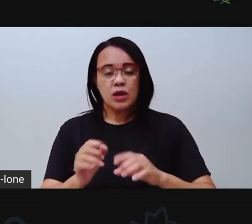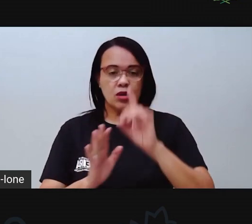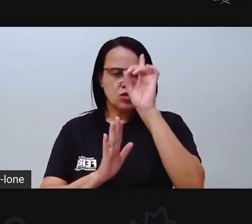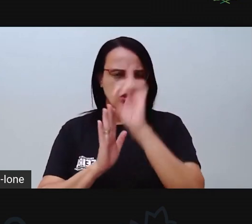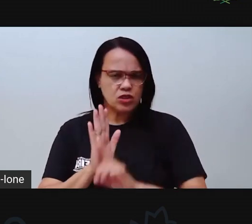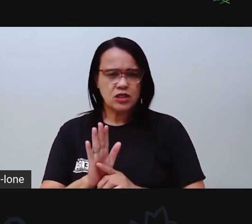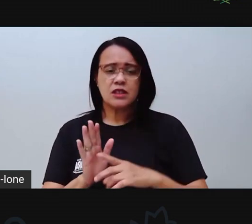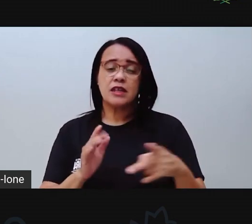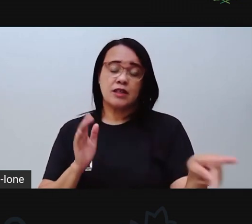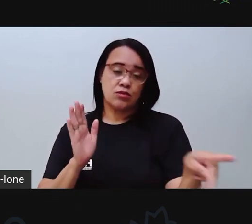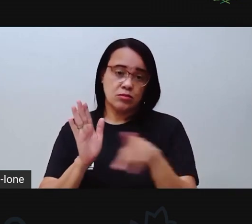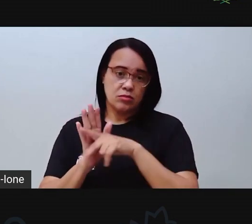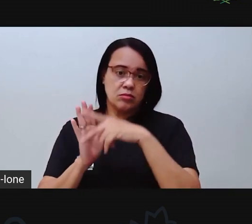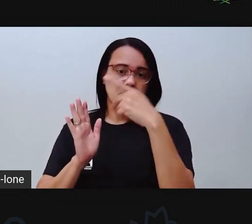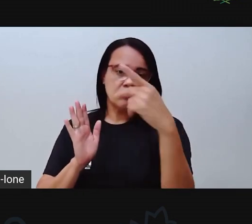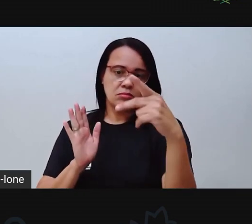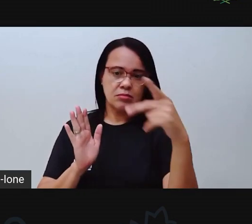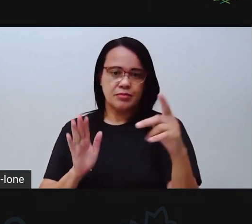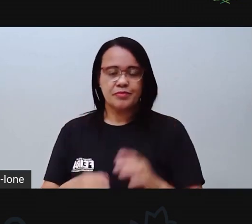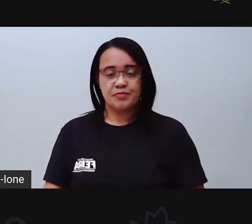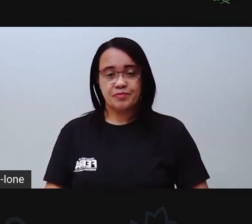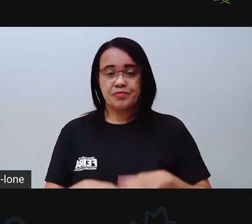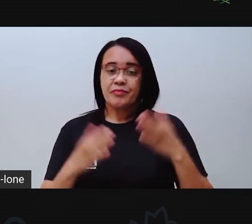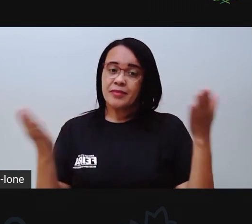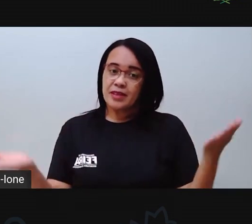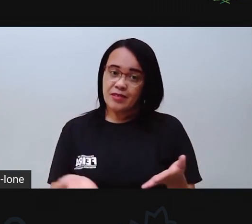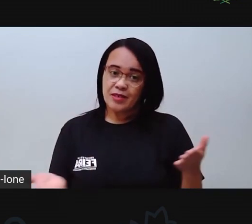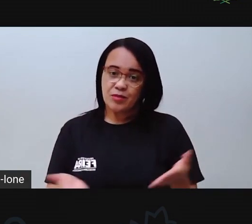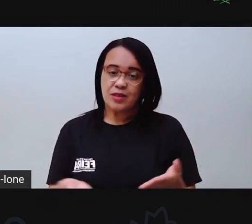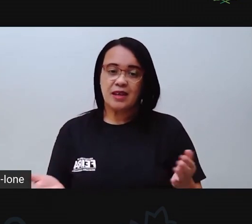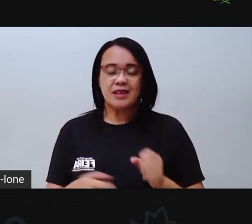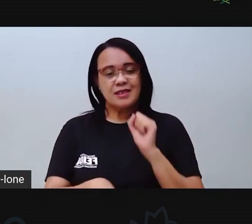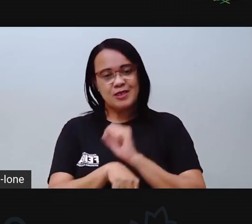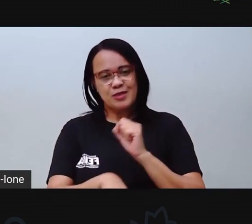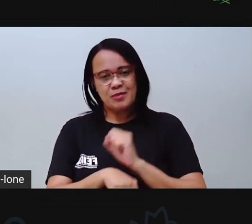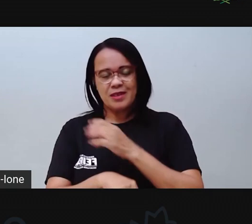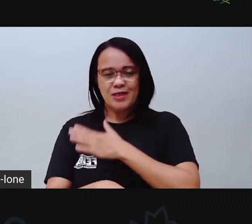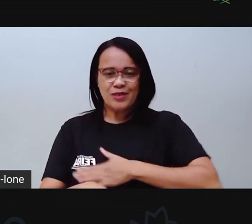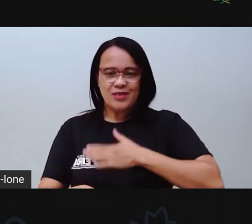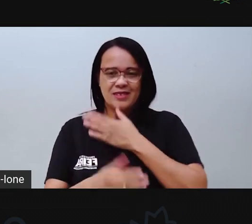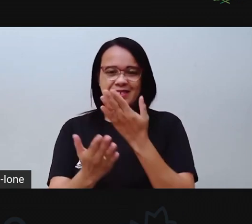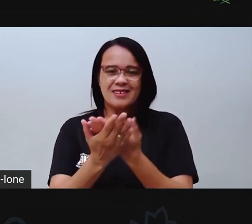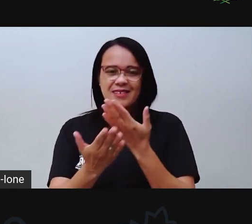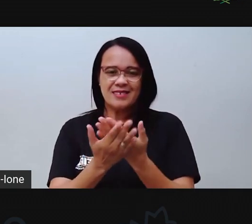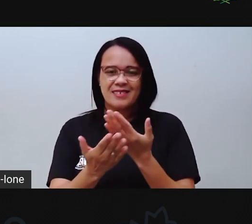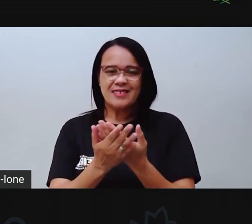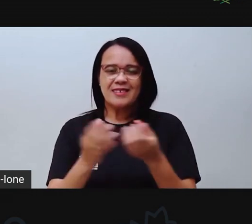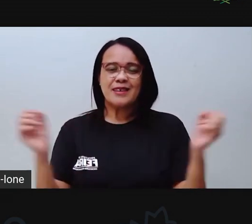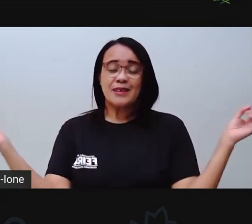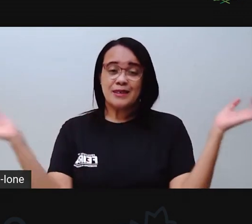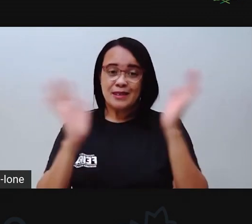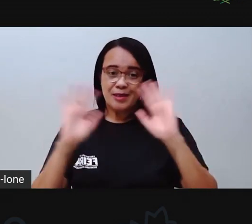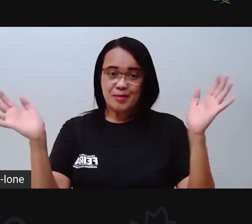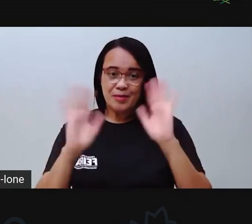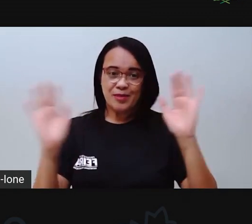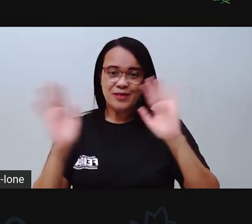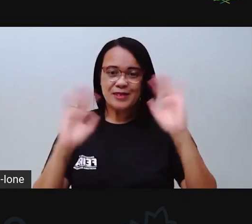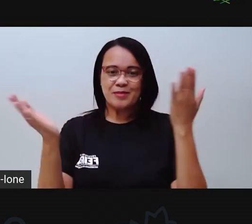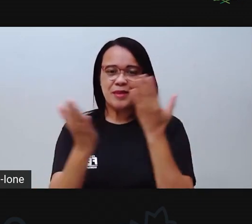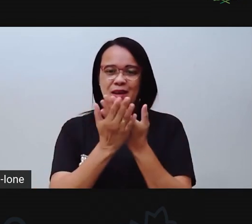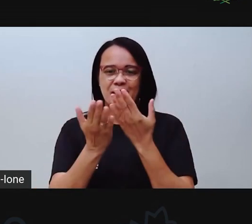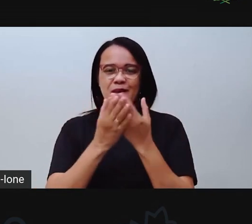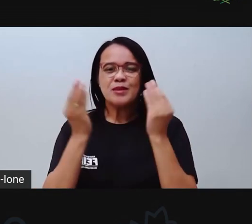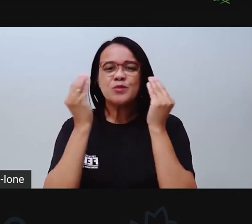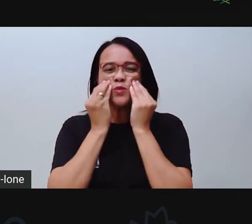vocês têm, tá certo? Então a gente vai ficando por aqui. Espero que vocês tenham gostado dessa aula. A se vê na próxima aula. Um